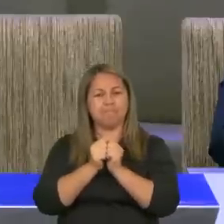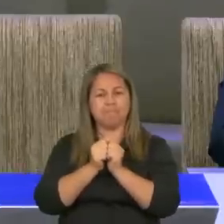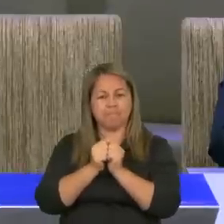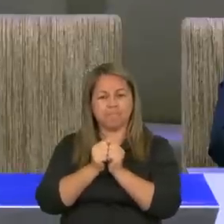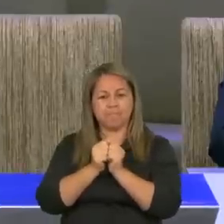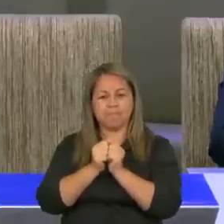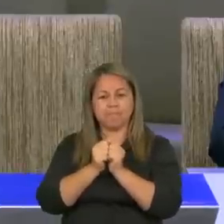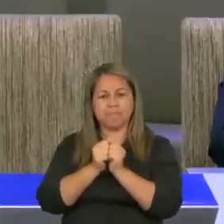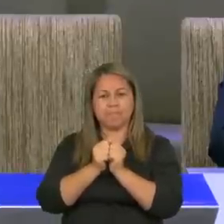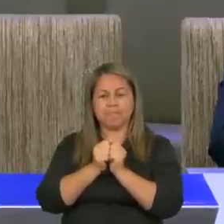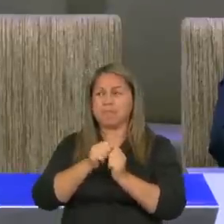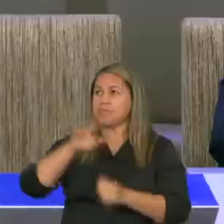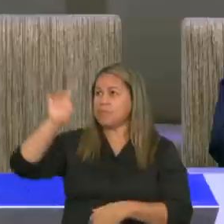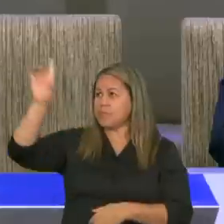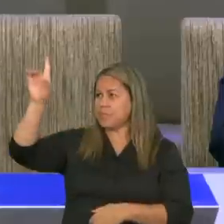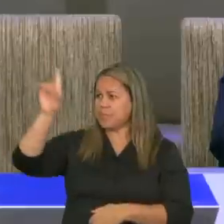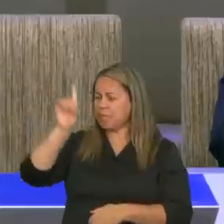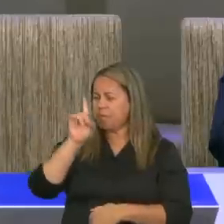está, com a sua,